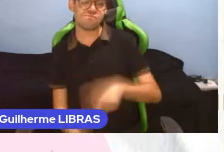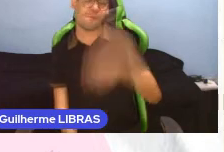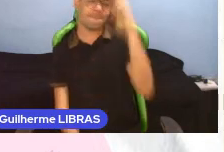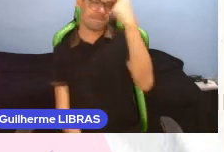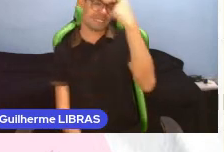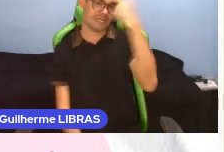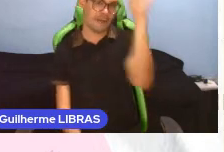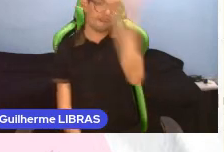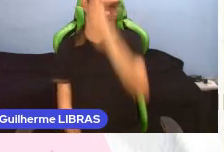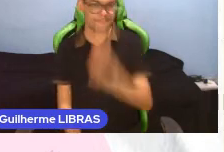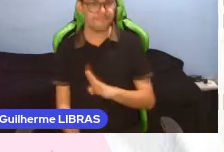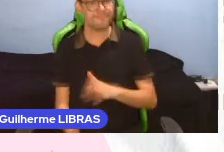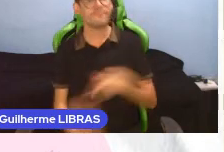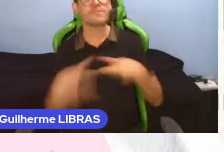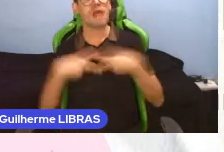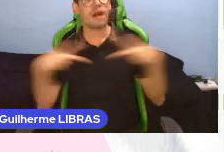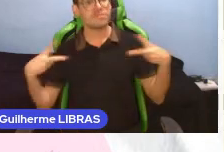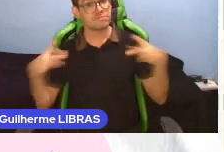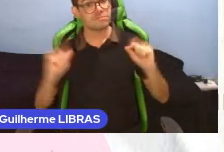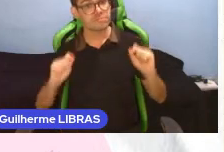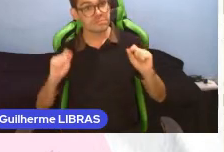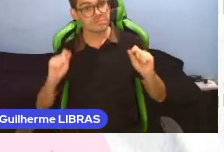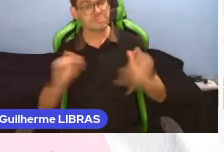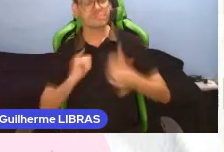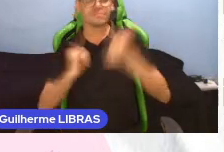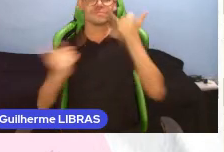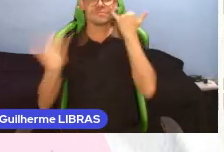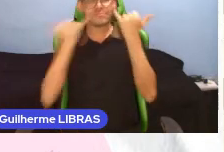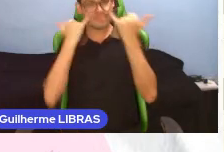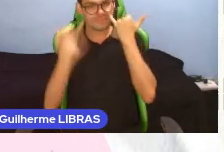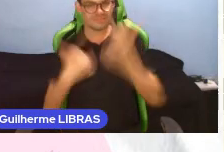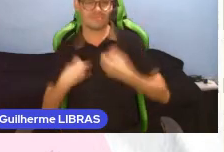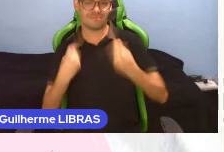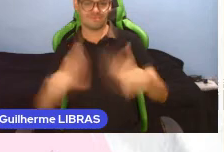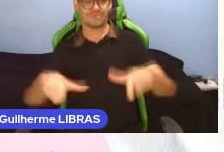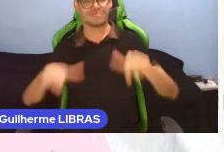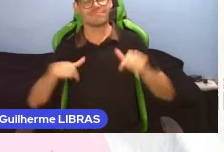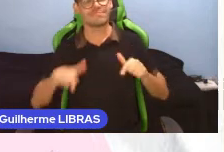Por último, está a informação de que será oferecido o certificado.